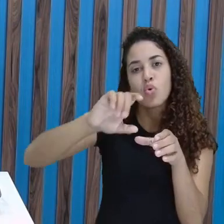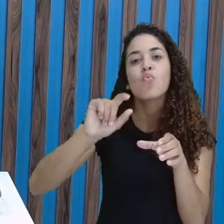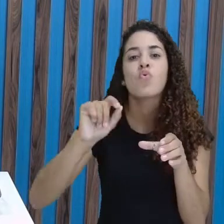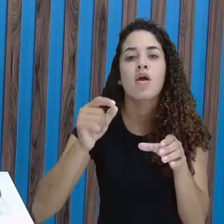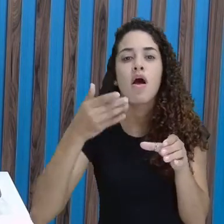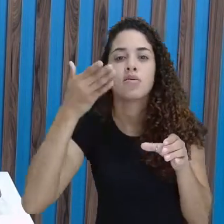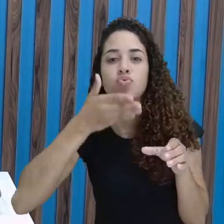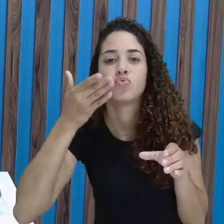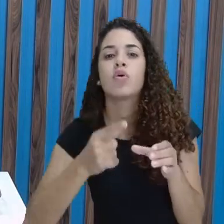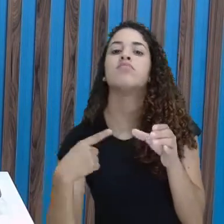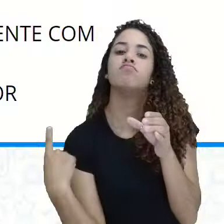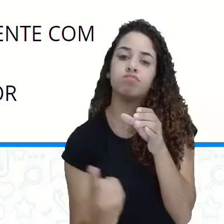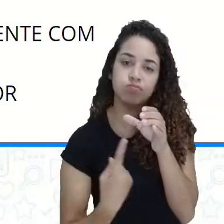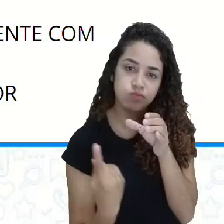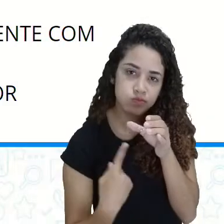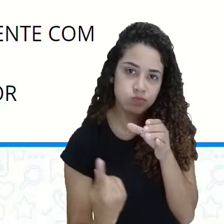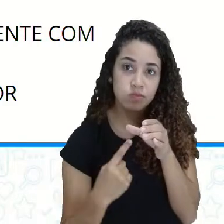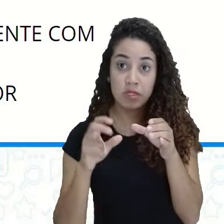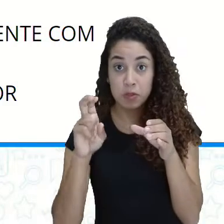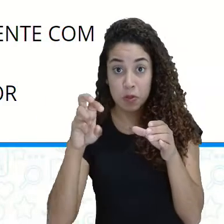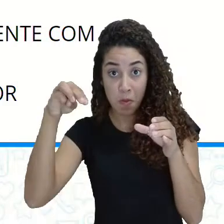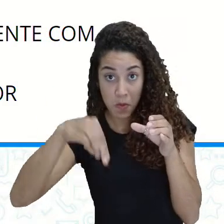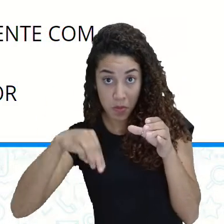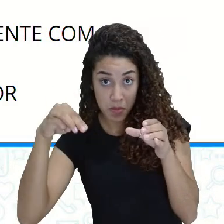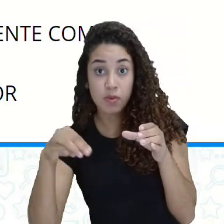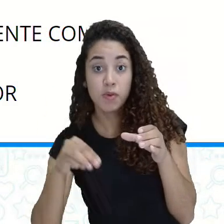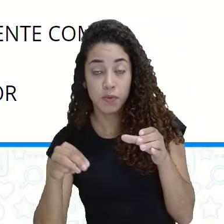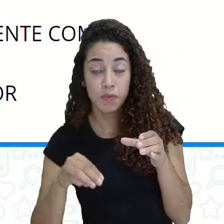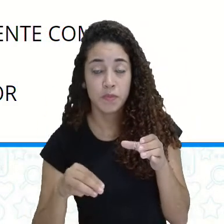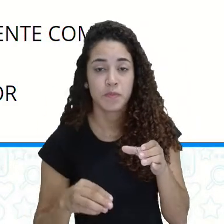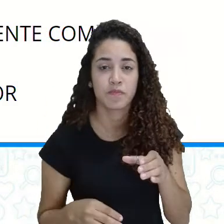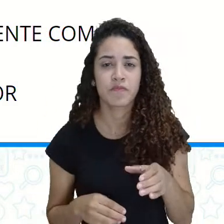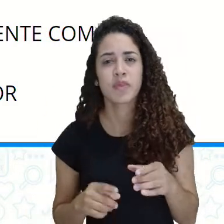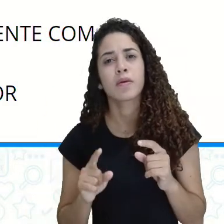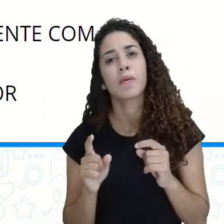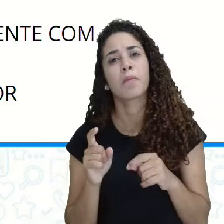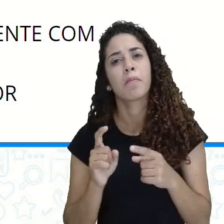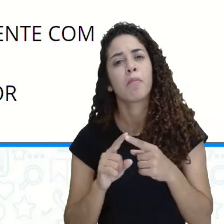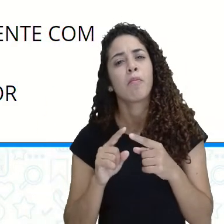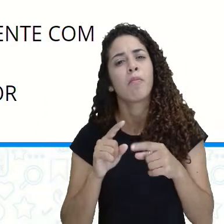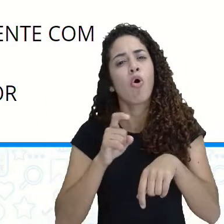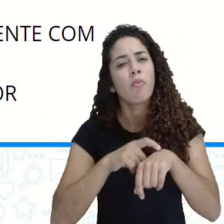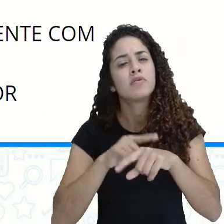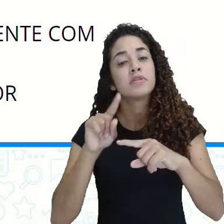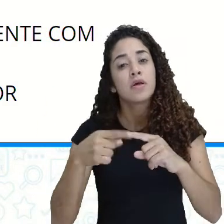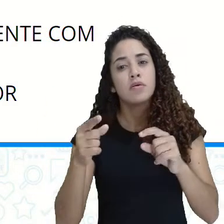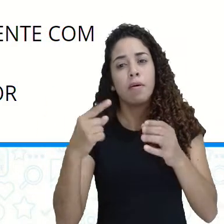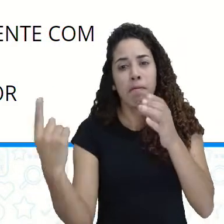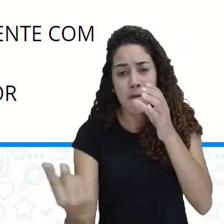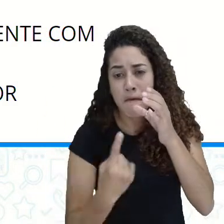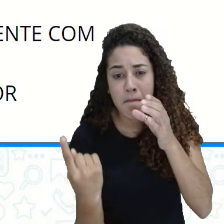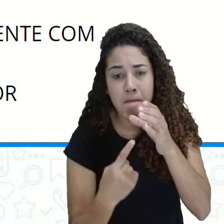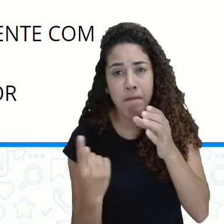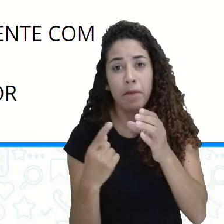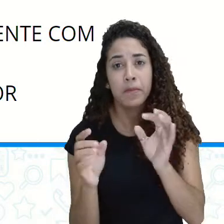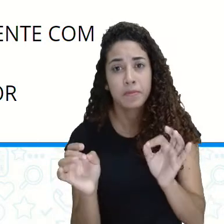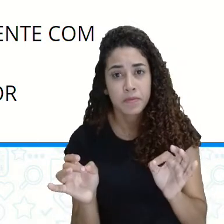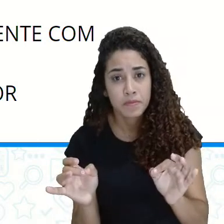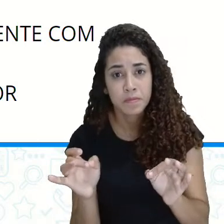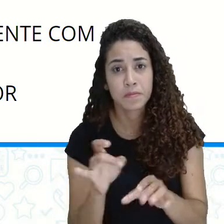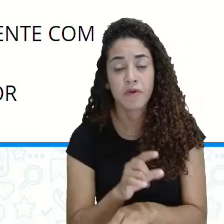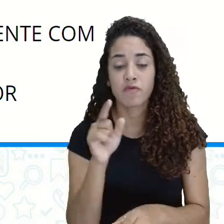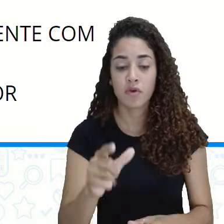e bate novamente por mais cinco minutos. Quando você bater tudo isso no liquidificador, você precisa